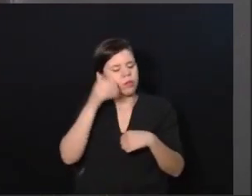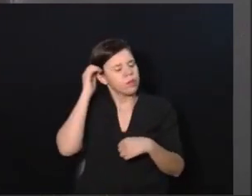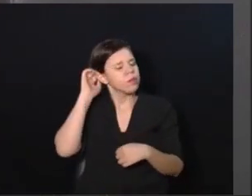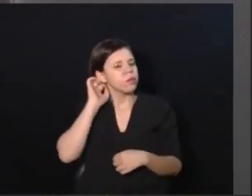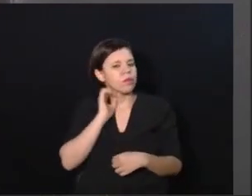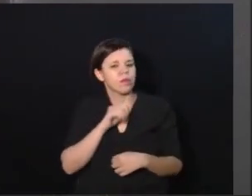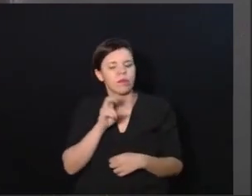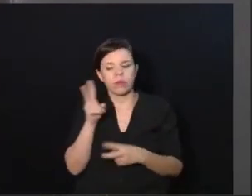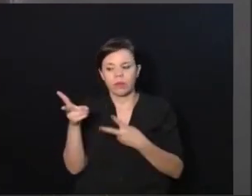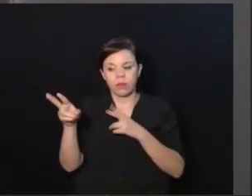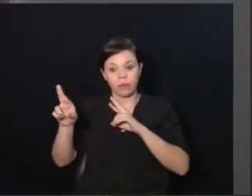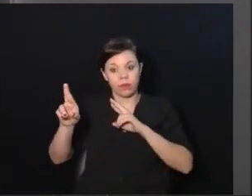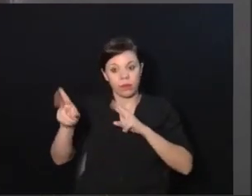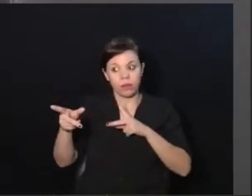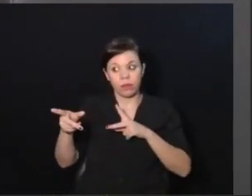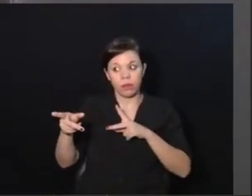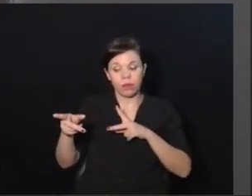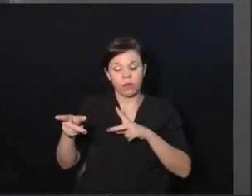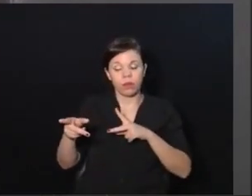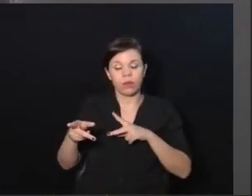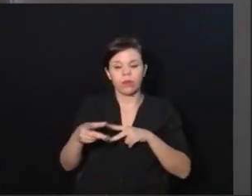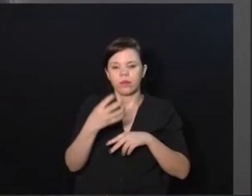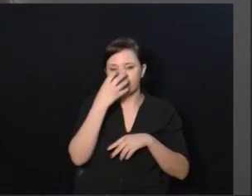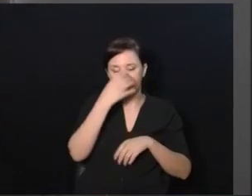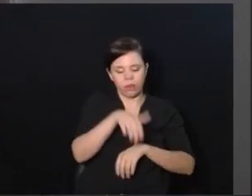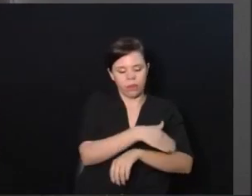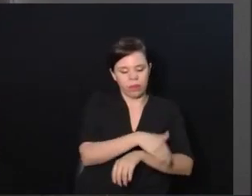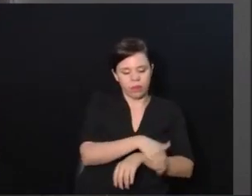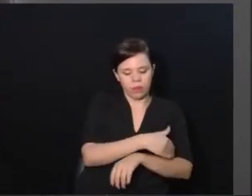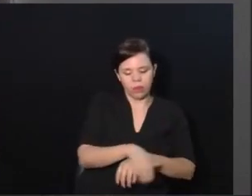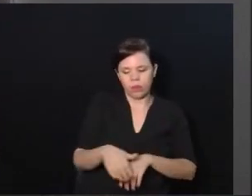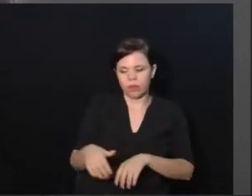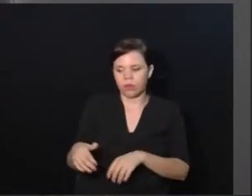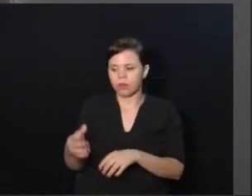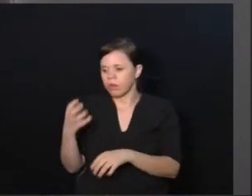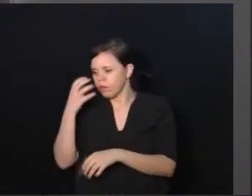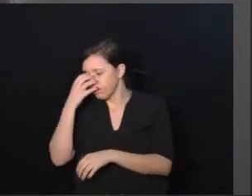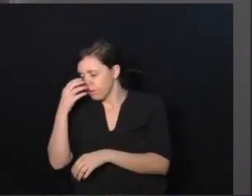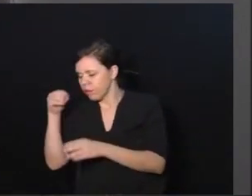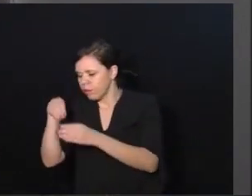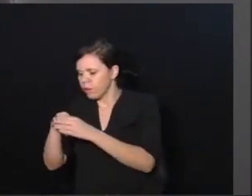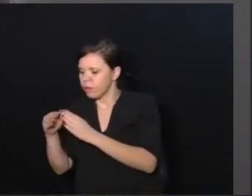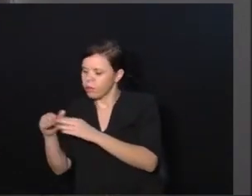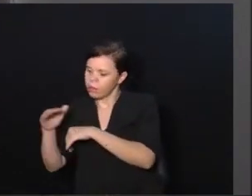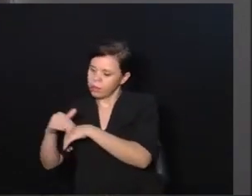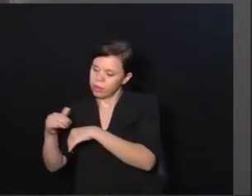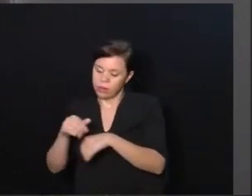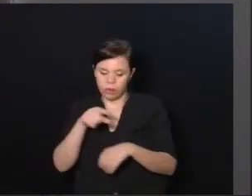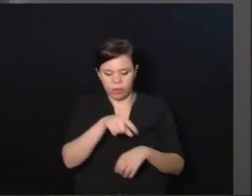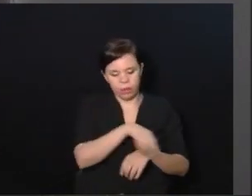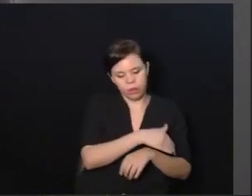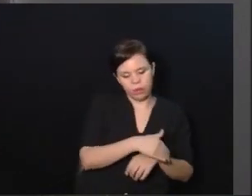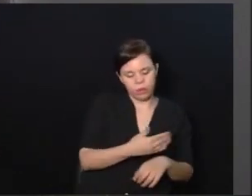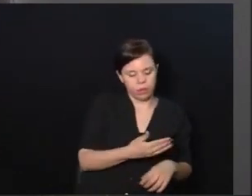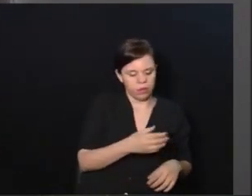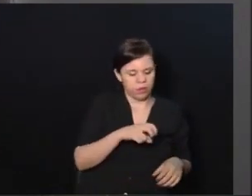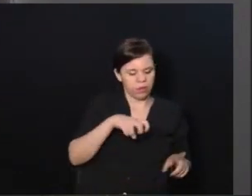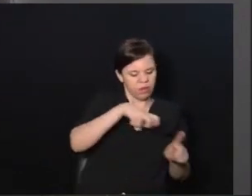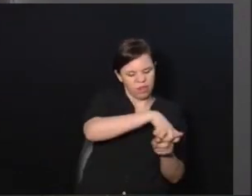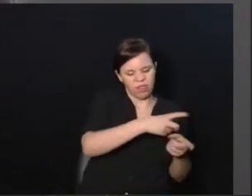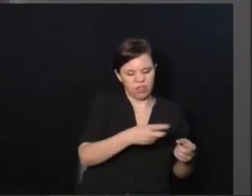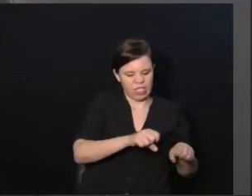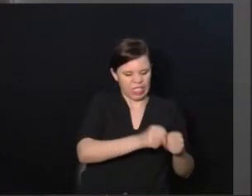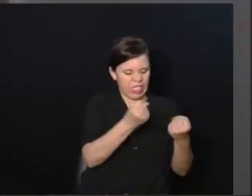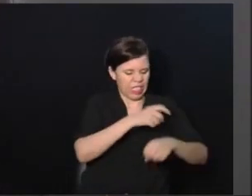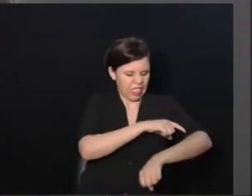cachorro de rua para cachorro de estimação? Cachorro de rua é aquele que é atropelado e está vivo. Quebrou uma pata e está vivo.